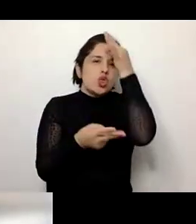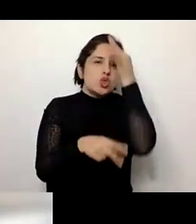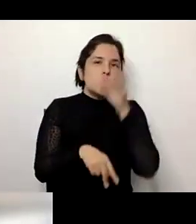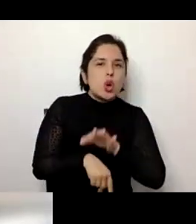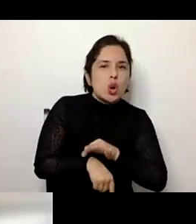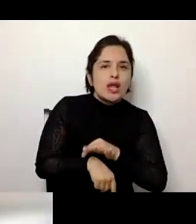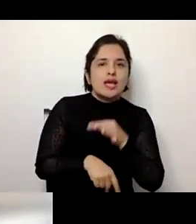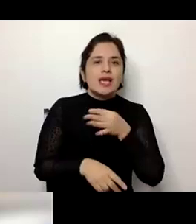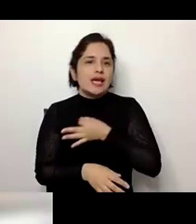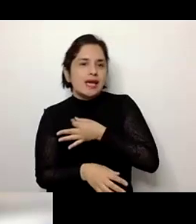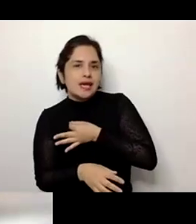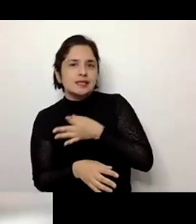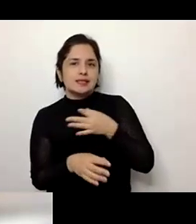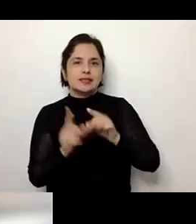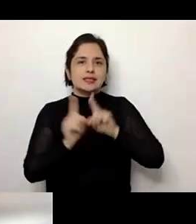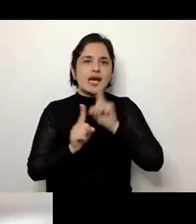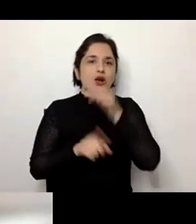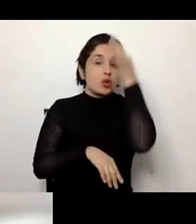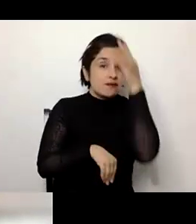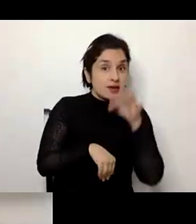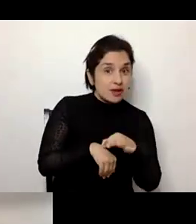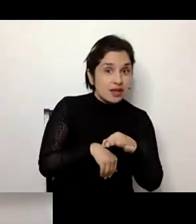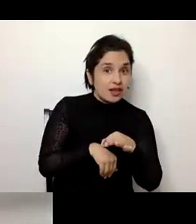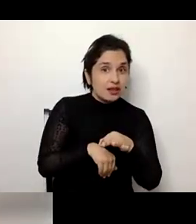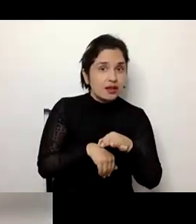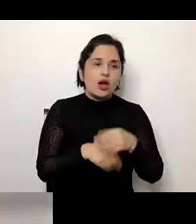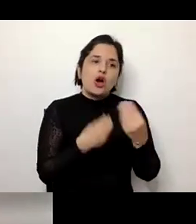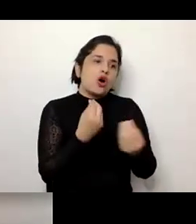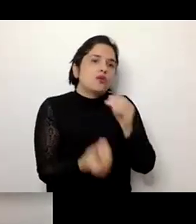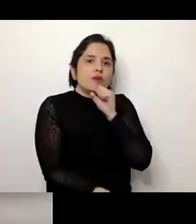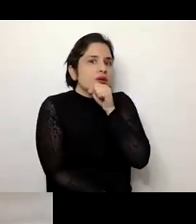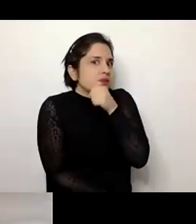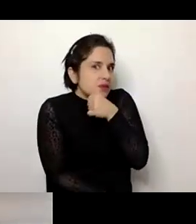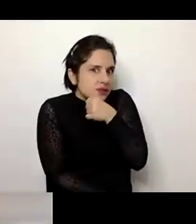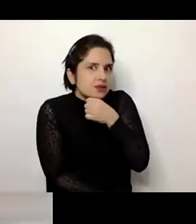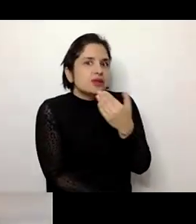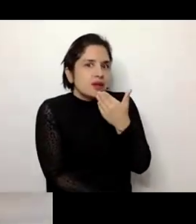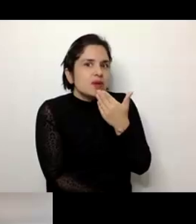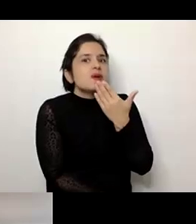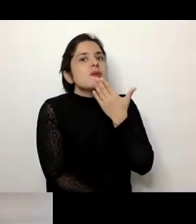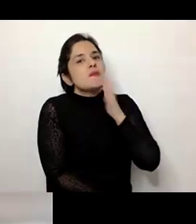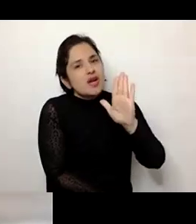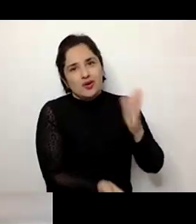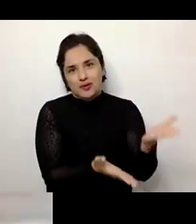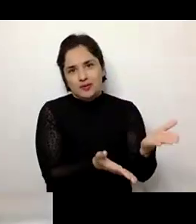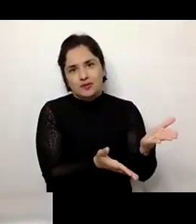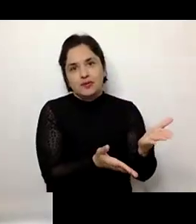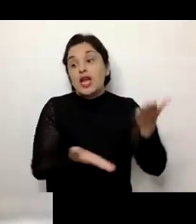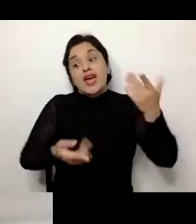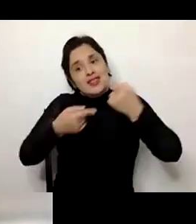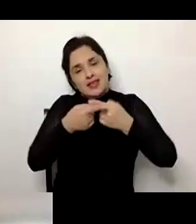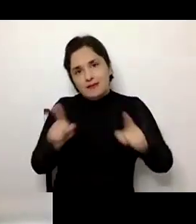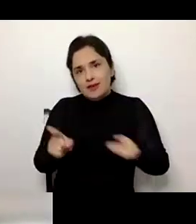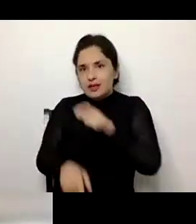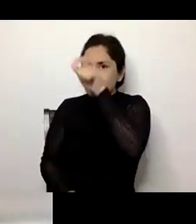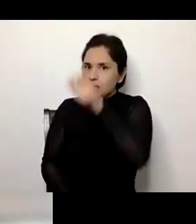desenvolveu algumas patologias, certamente o envelhecimento será também um pouco mais saudável, ao contrário, uma